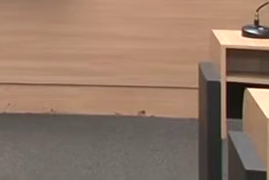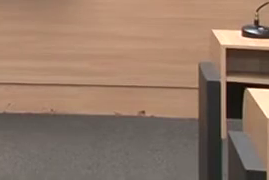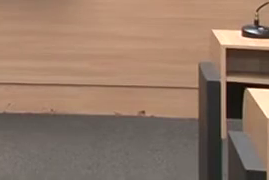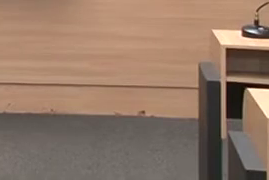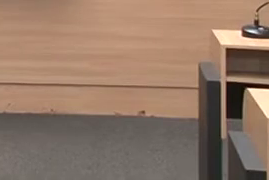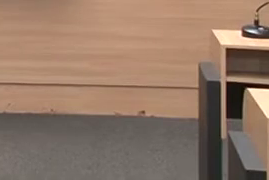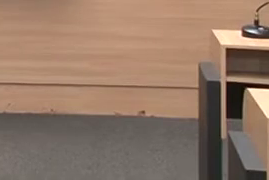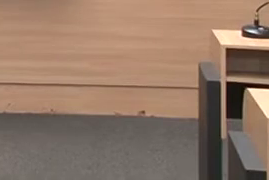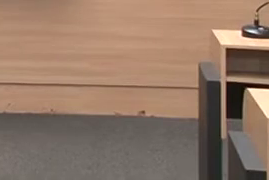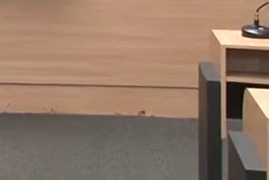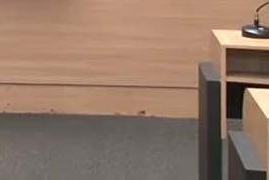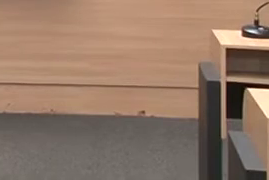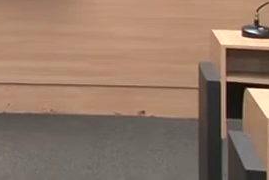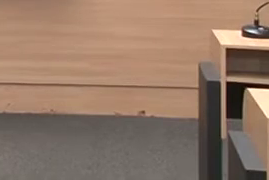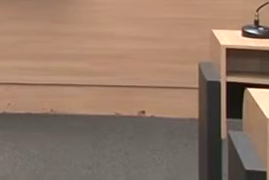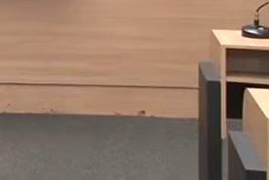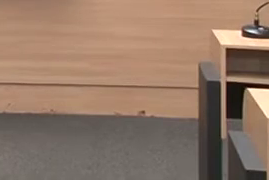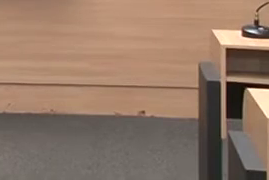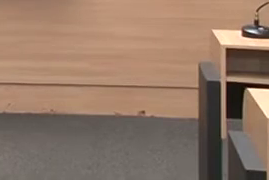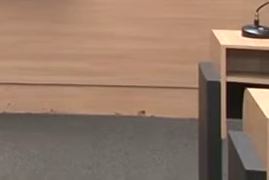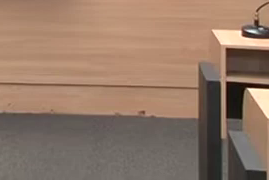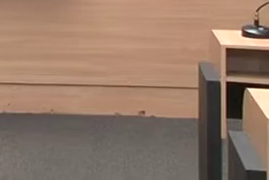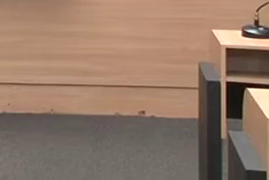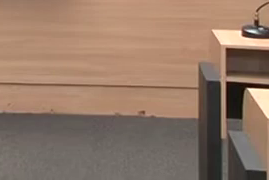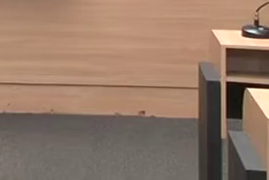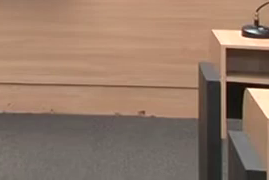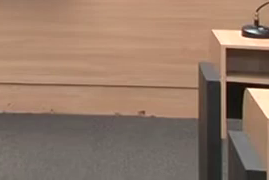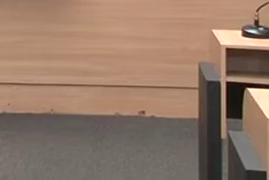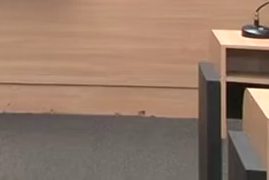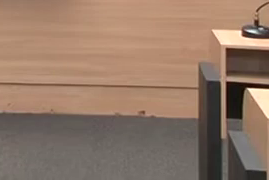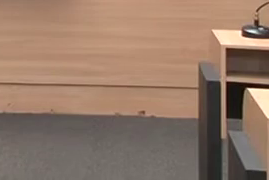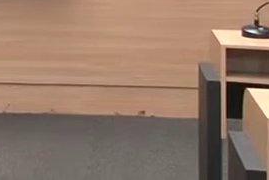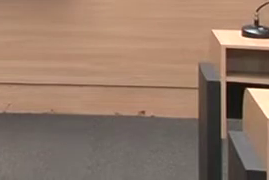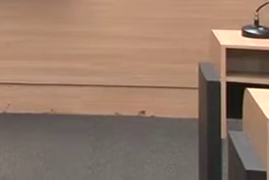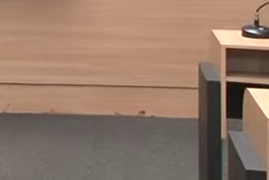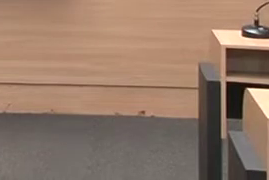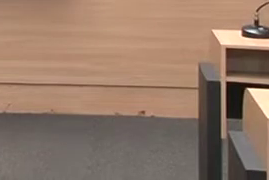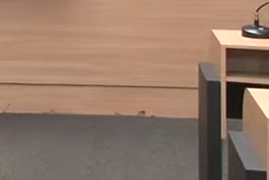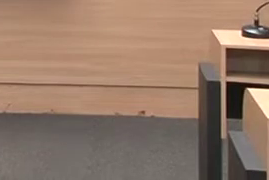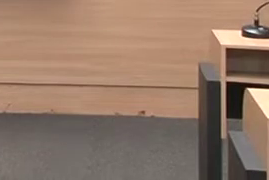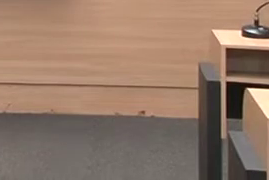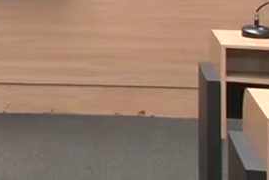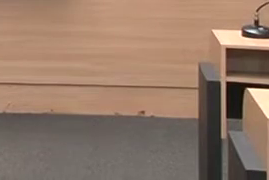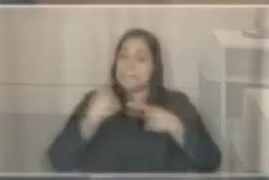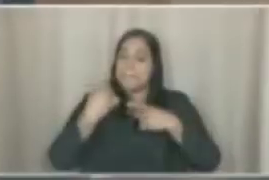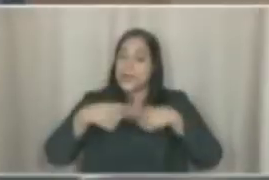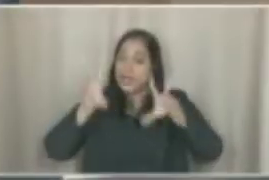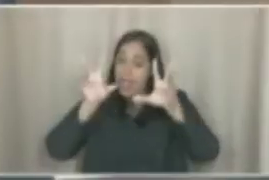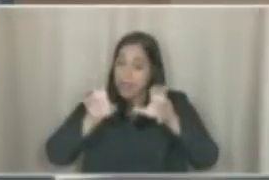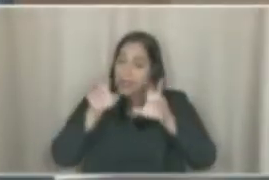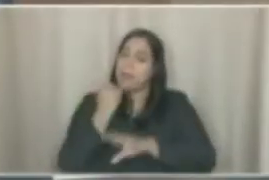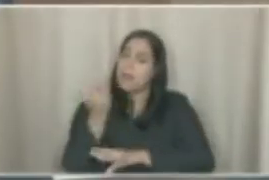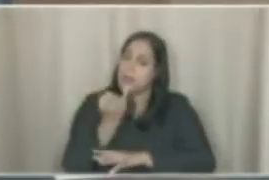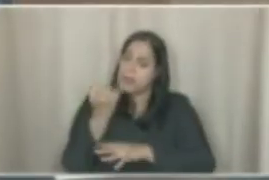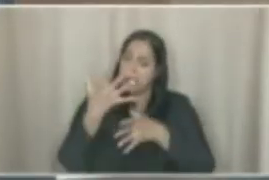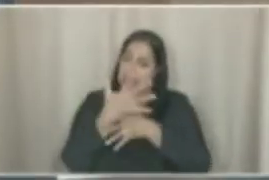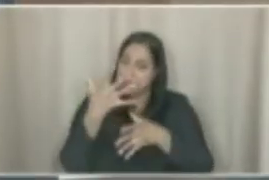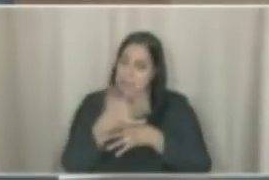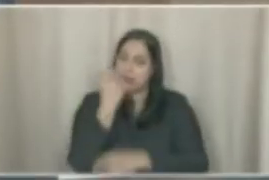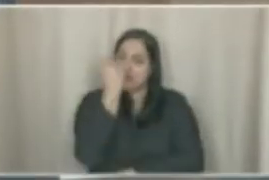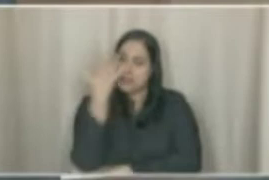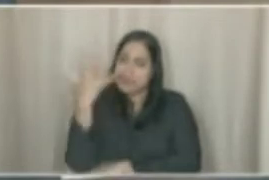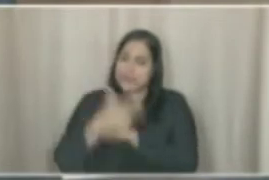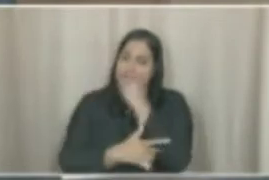plenário, ele destacou a importância da iniciativa para o desenvolvimento econômico da cidade. A iniciativa